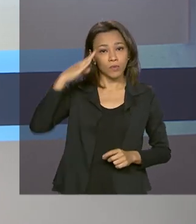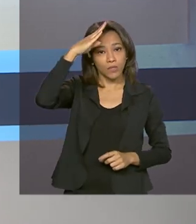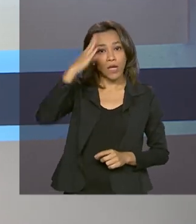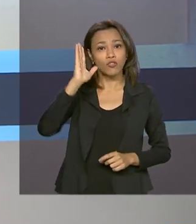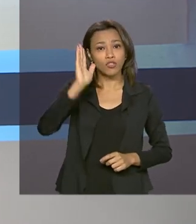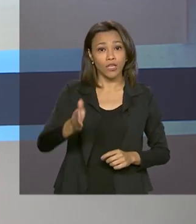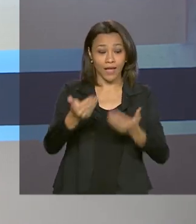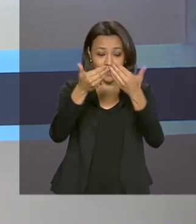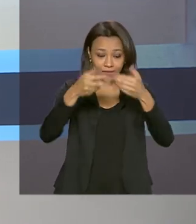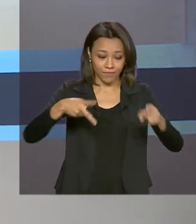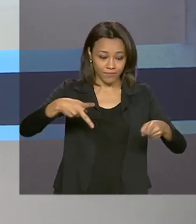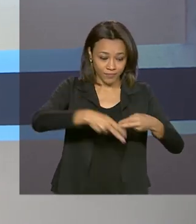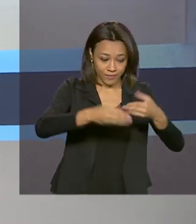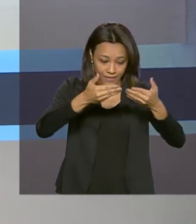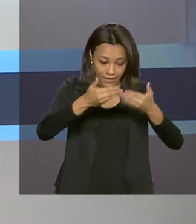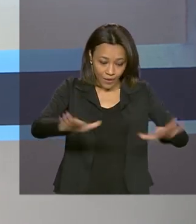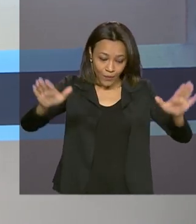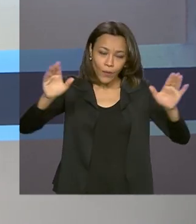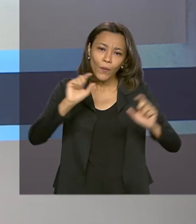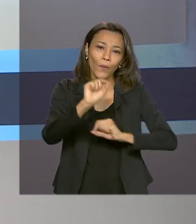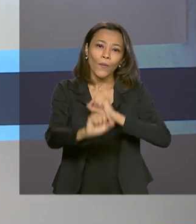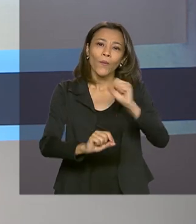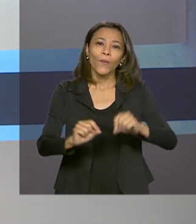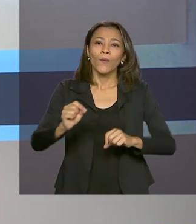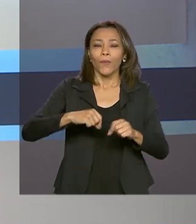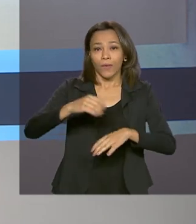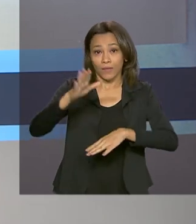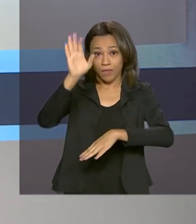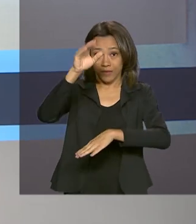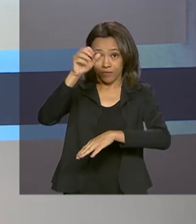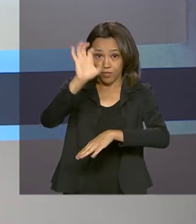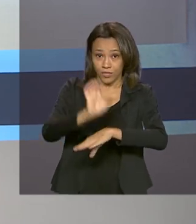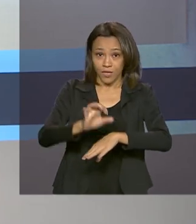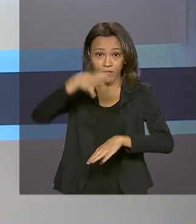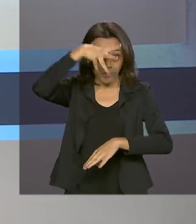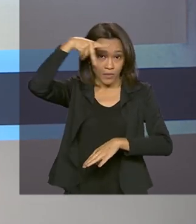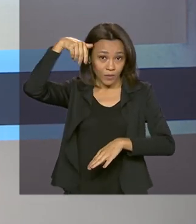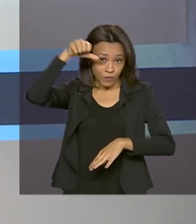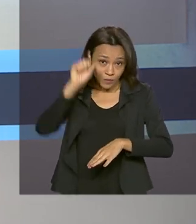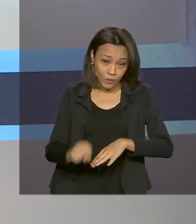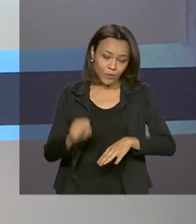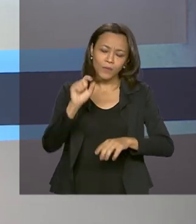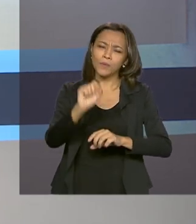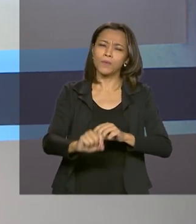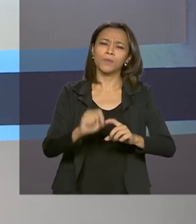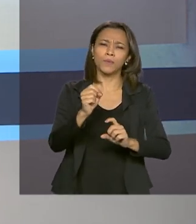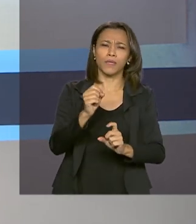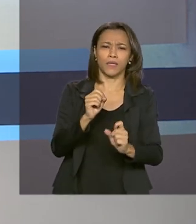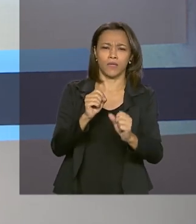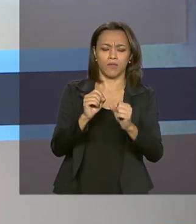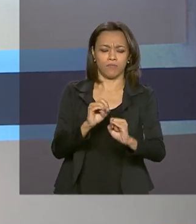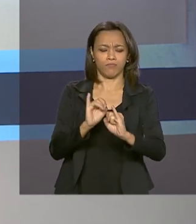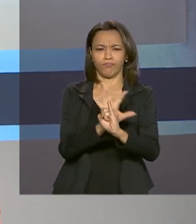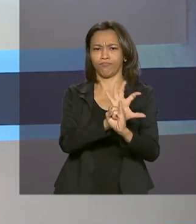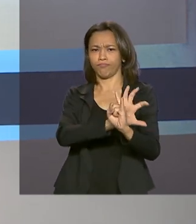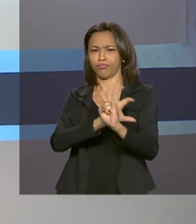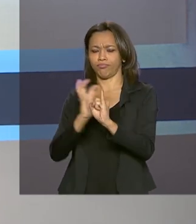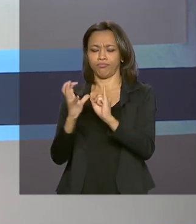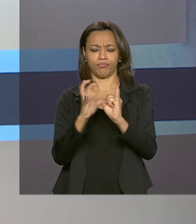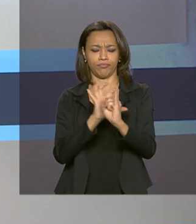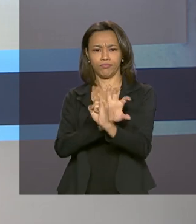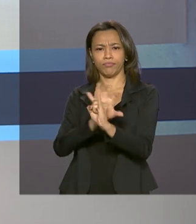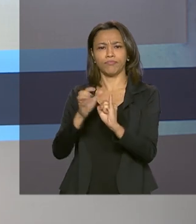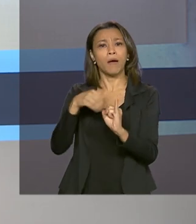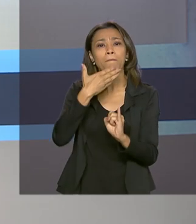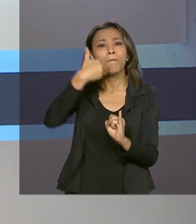em Corumbá, no Mato Grosso do Sul, a Estação Radar da Força Aérea Brasileira. O equipamento vai melhorar a segurança no espaço aéreo